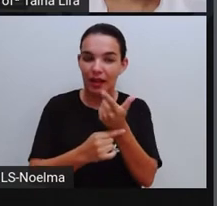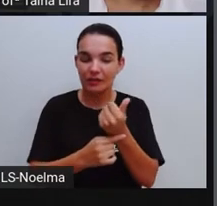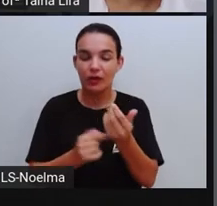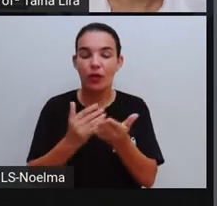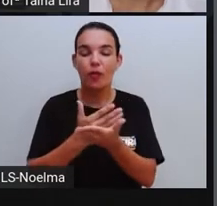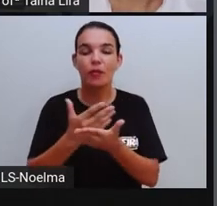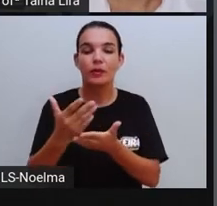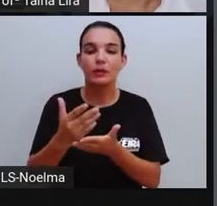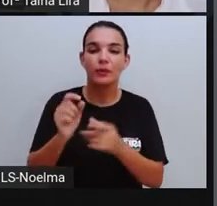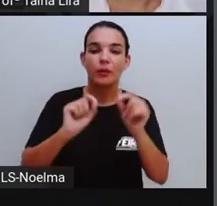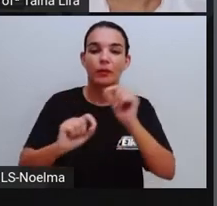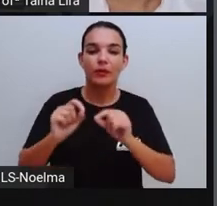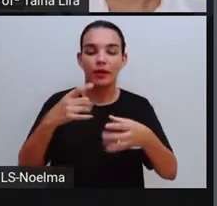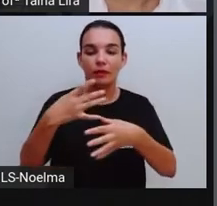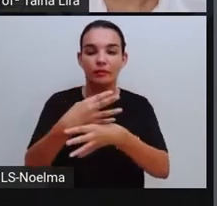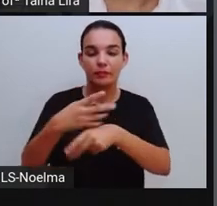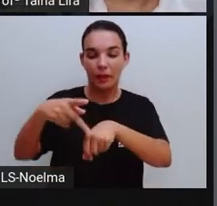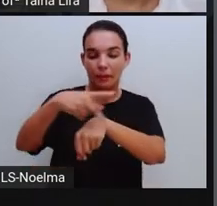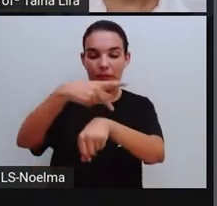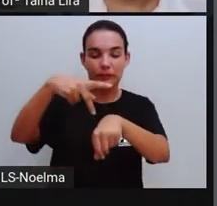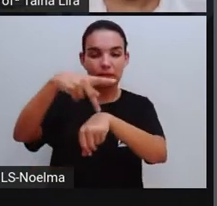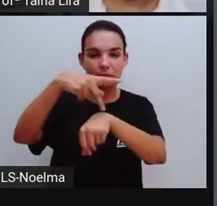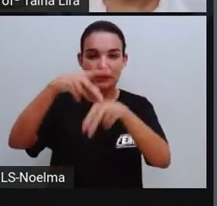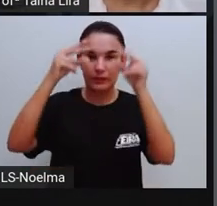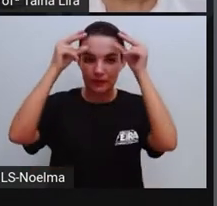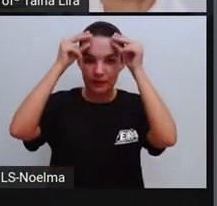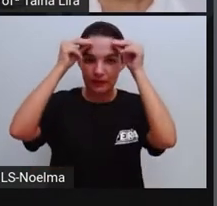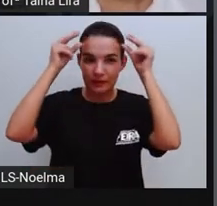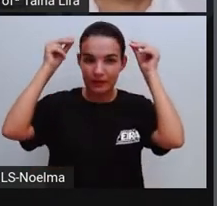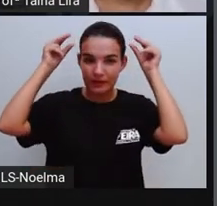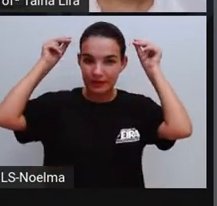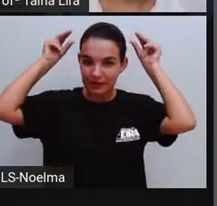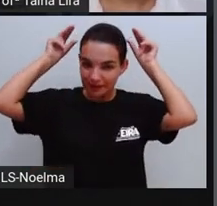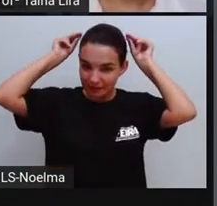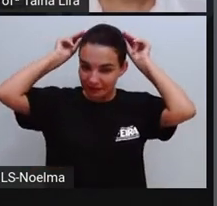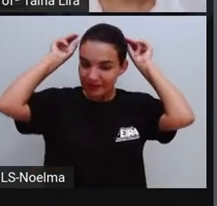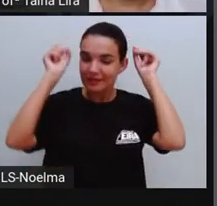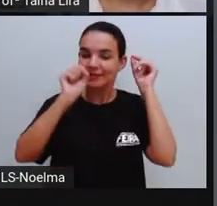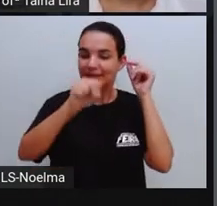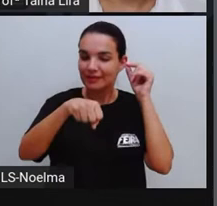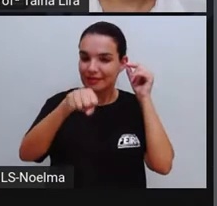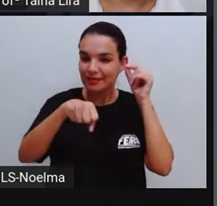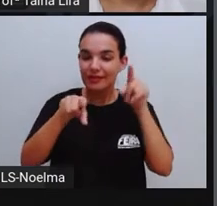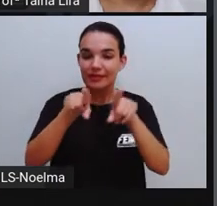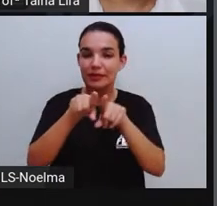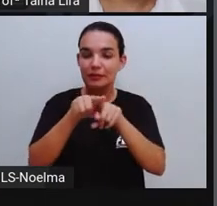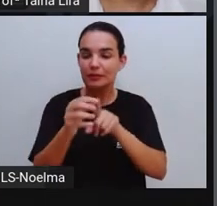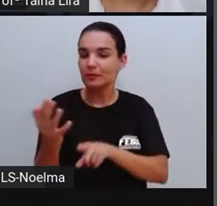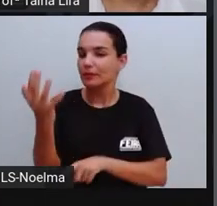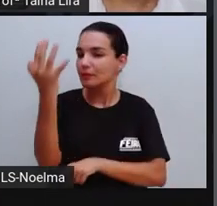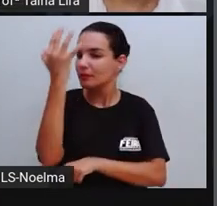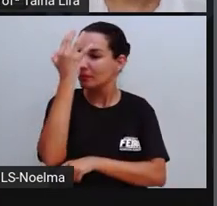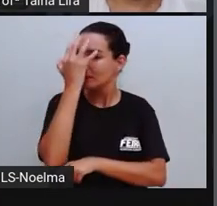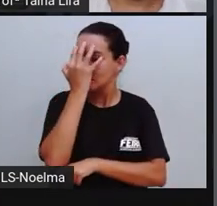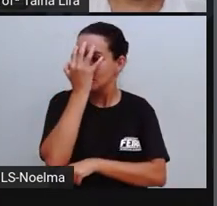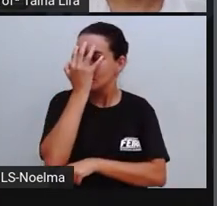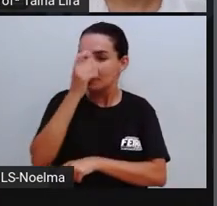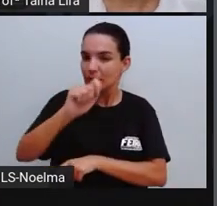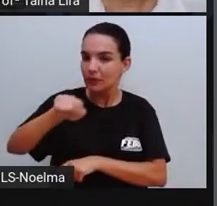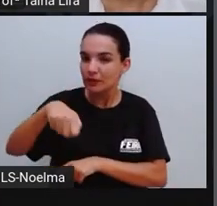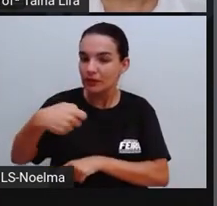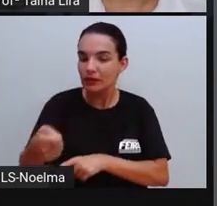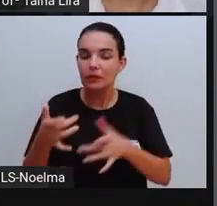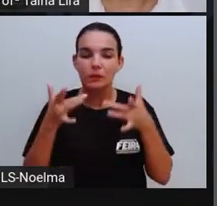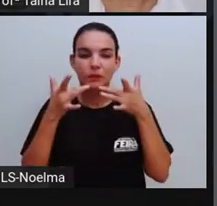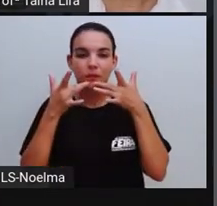teatro foi criado lá na Grécia. E as máscaras, ó, que são os símbolos do teatro,